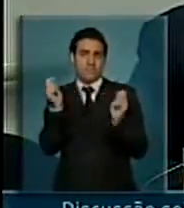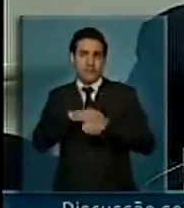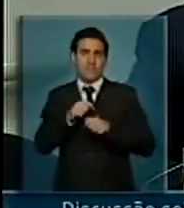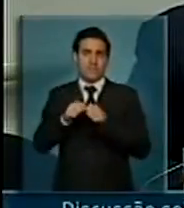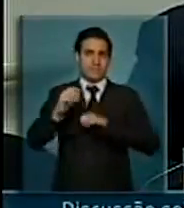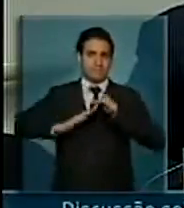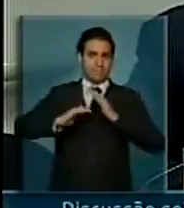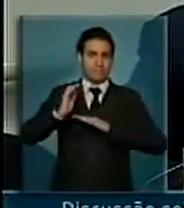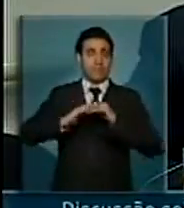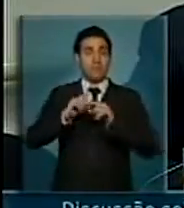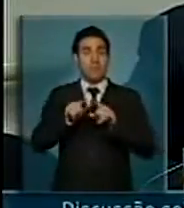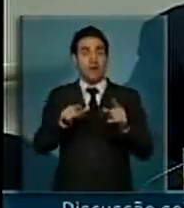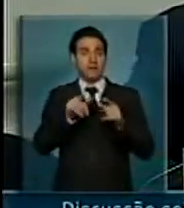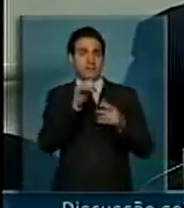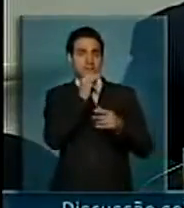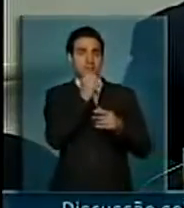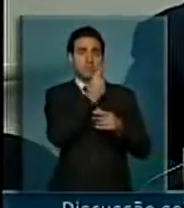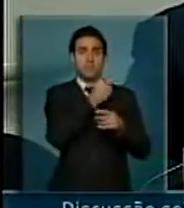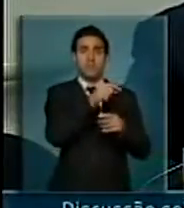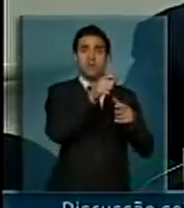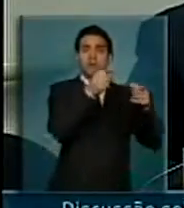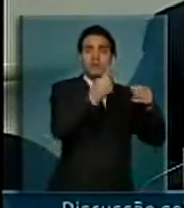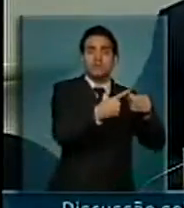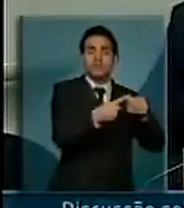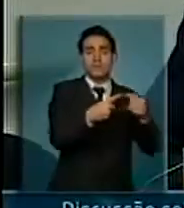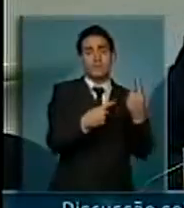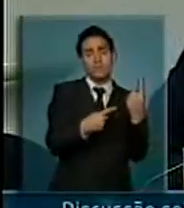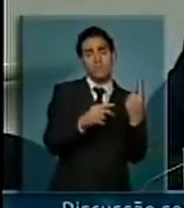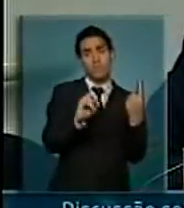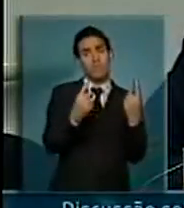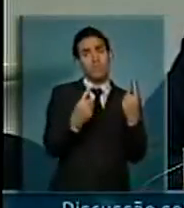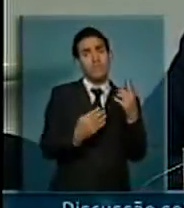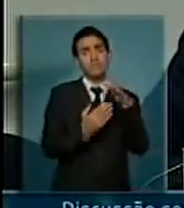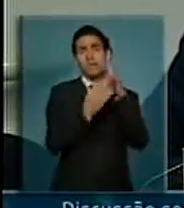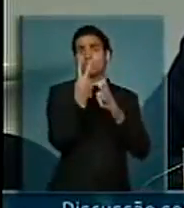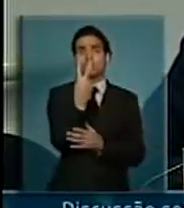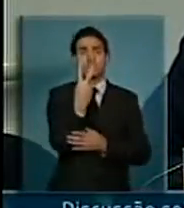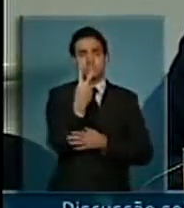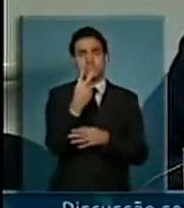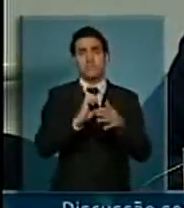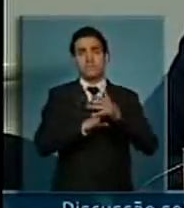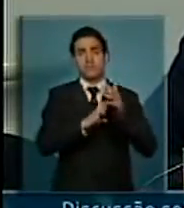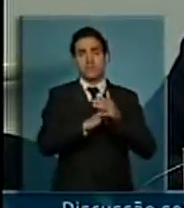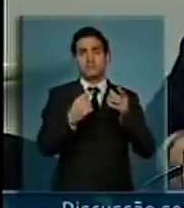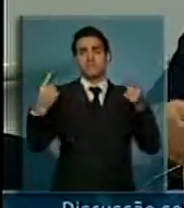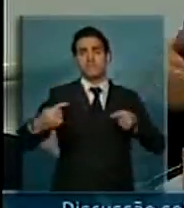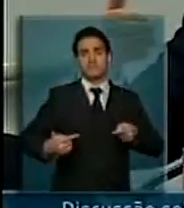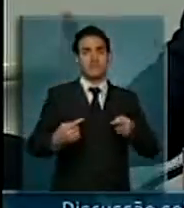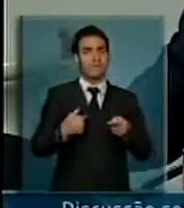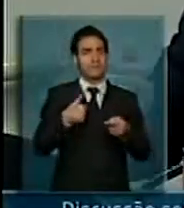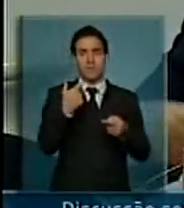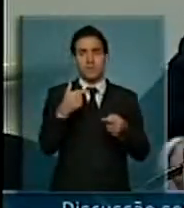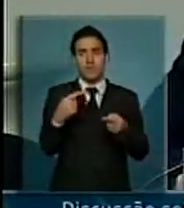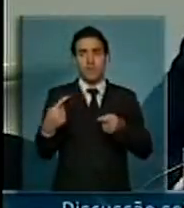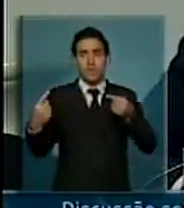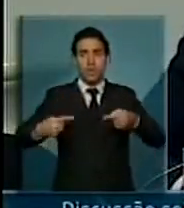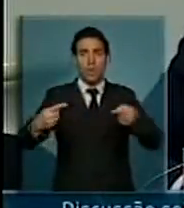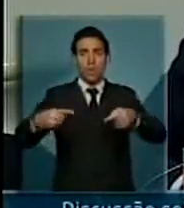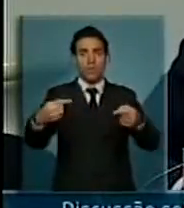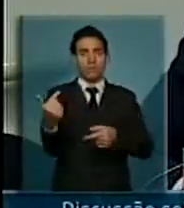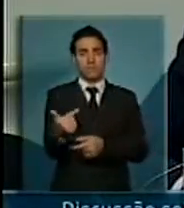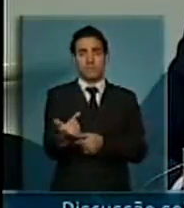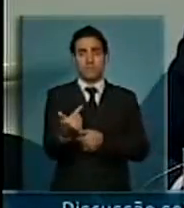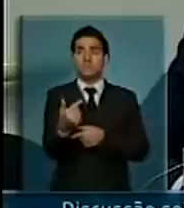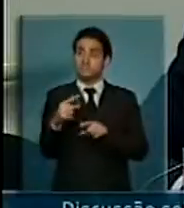região, numa localidade, normalmente tem uma, no máximo duas concorrendo, não é um serviço com grande concorrência. Nós temos que aumentar